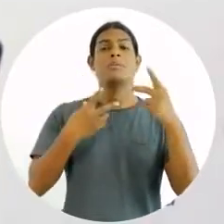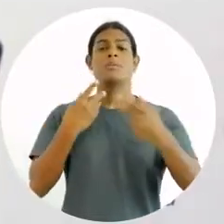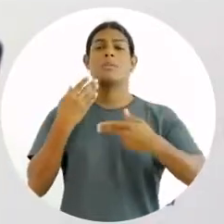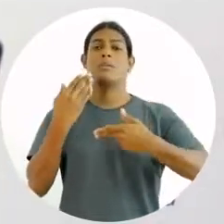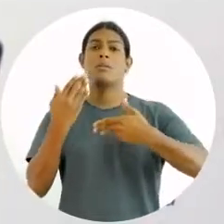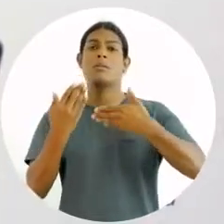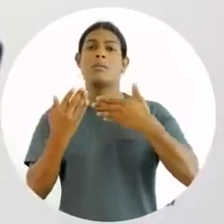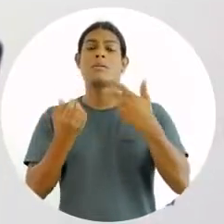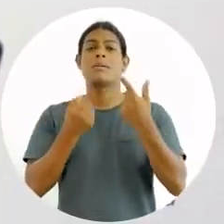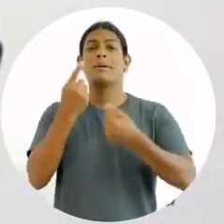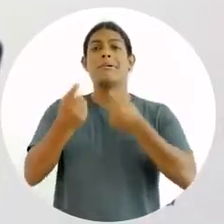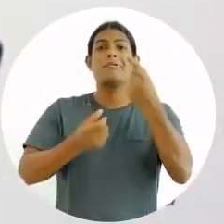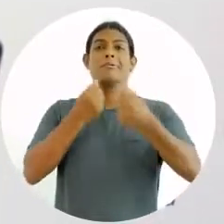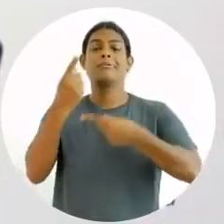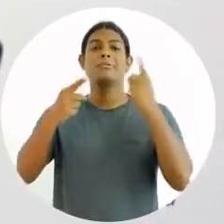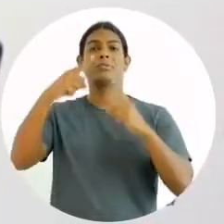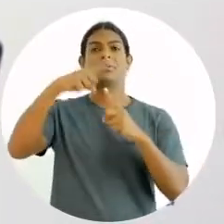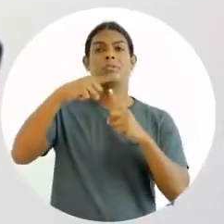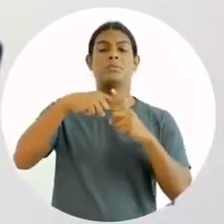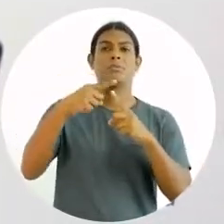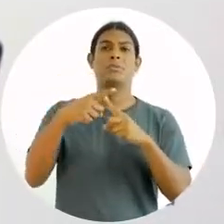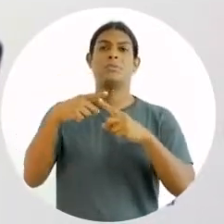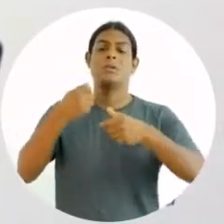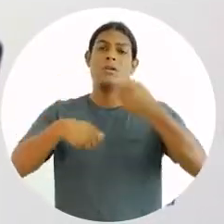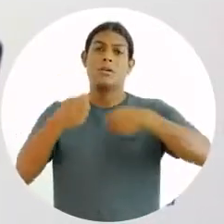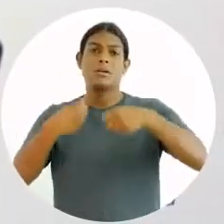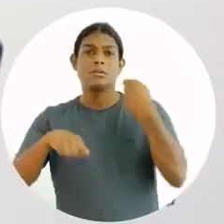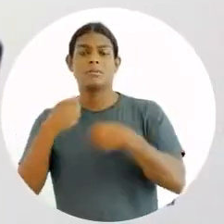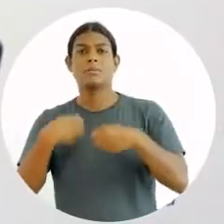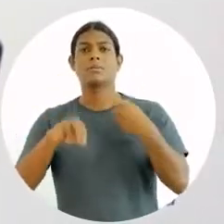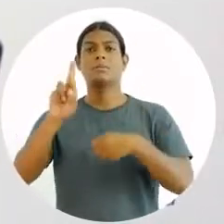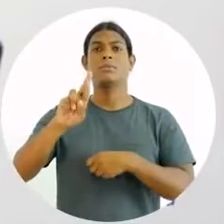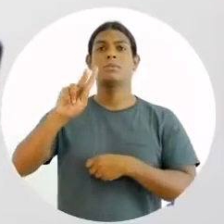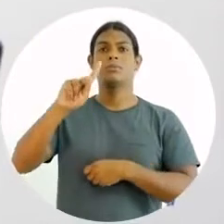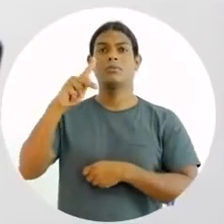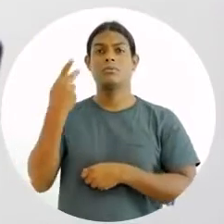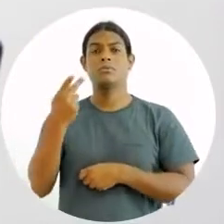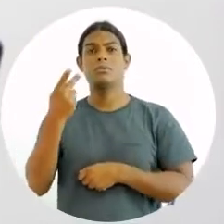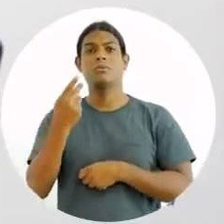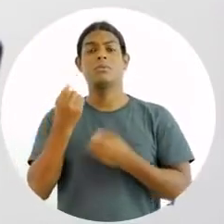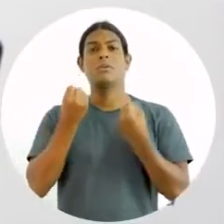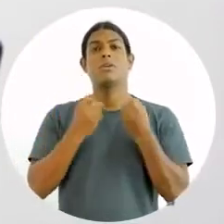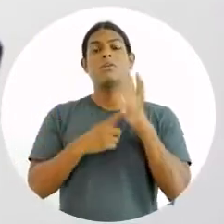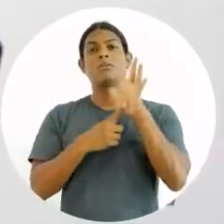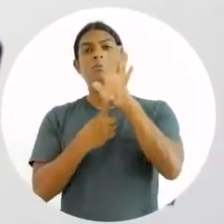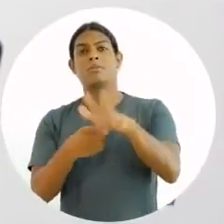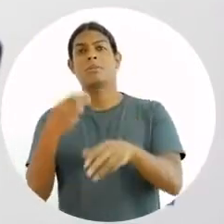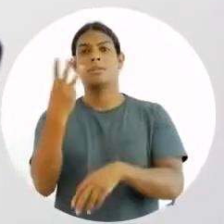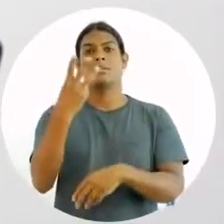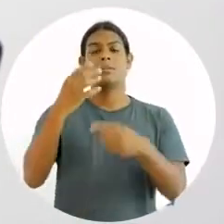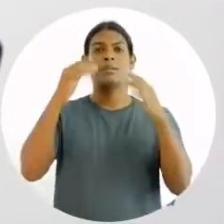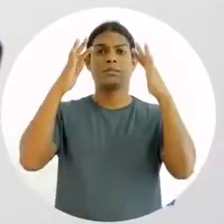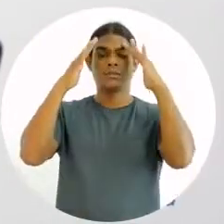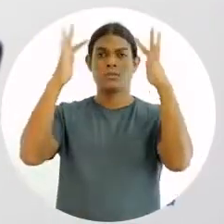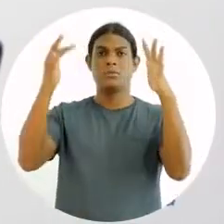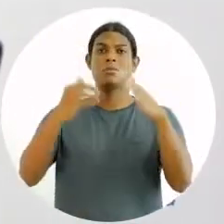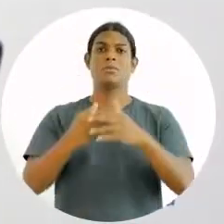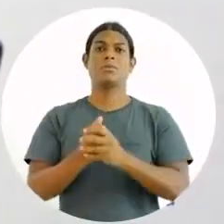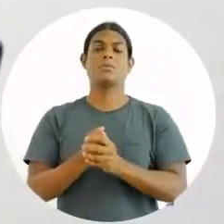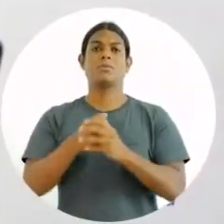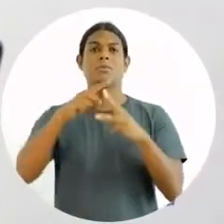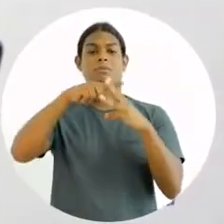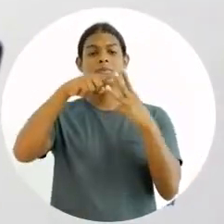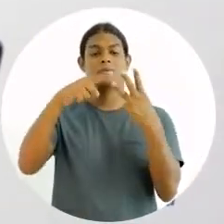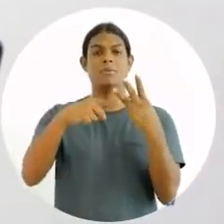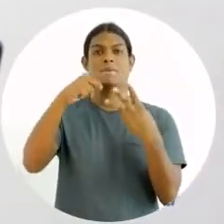tipos de estilos de administração de recursos humanos, eu vou citar três teorias. São três